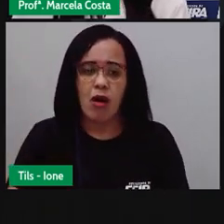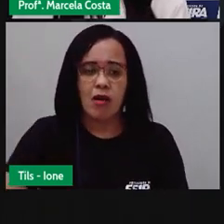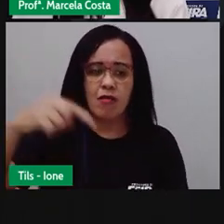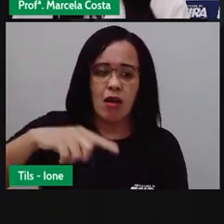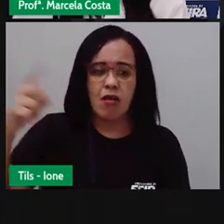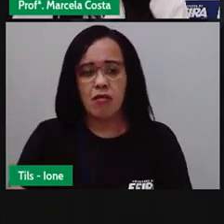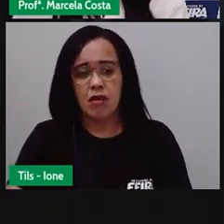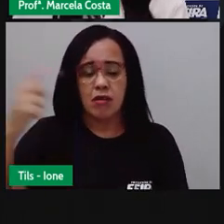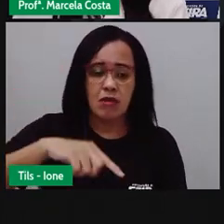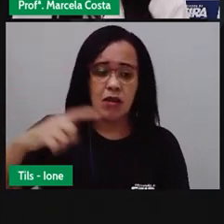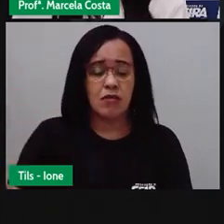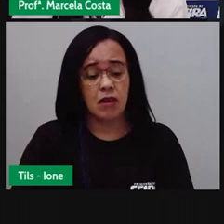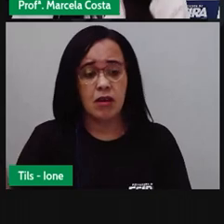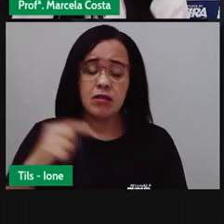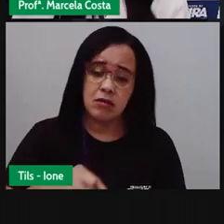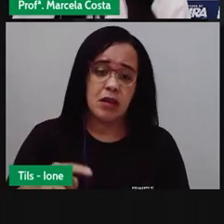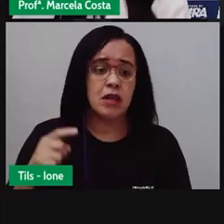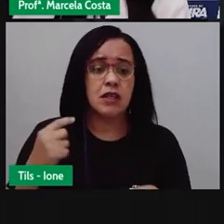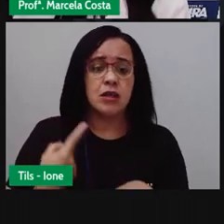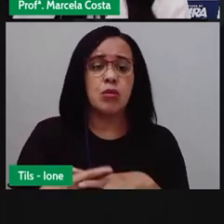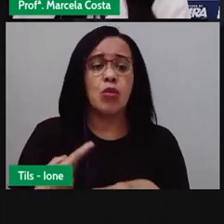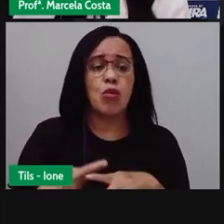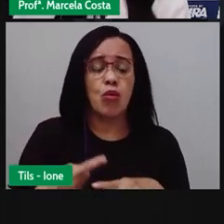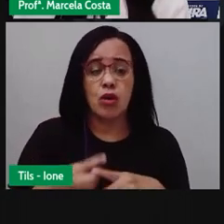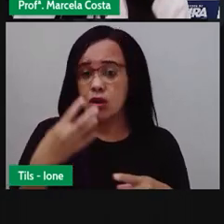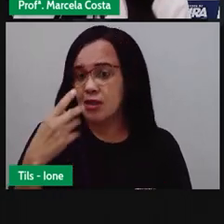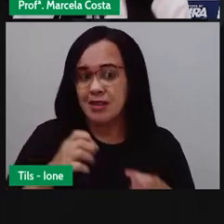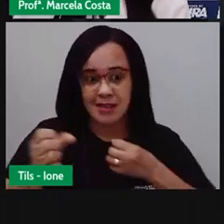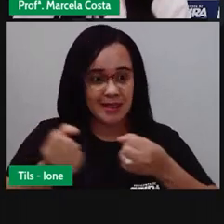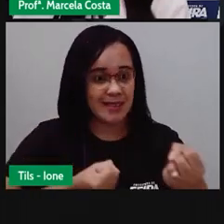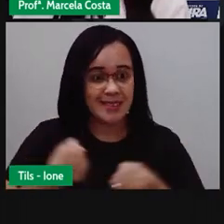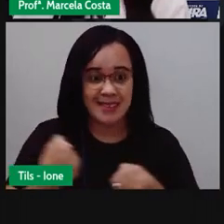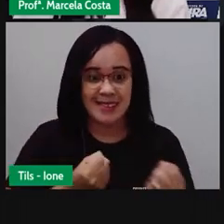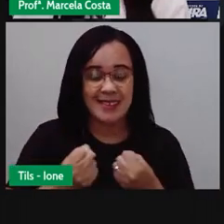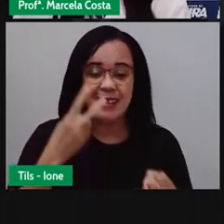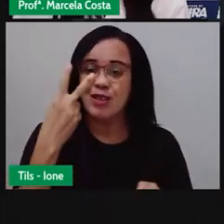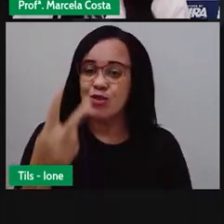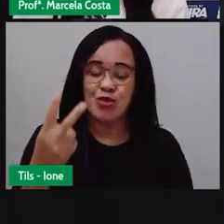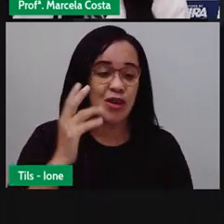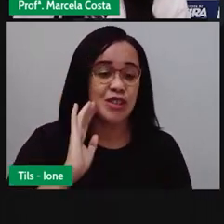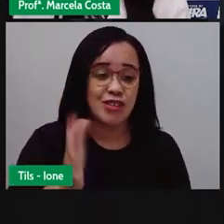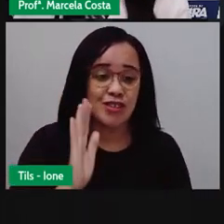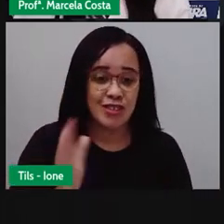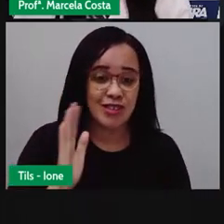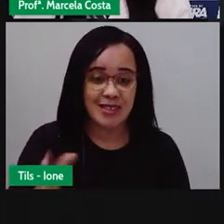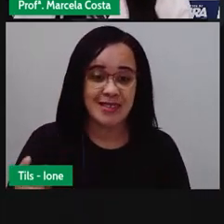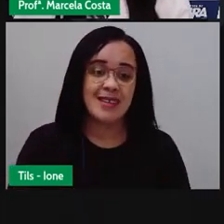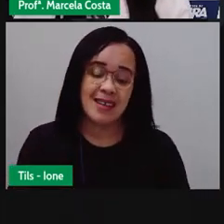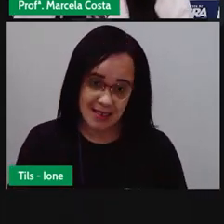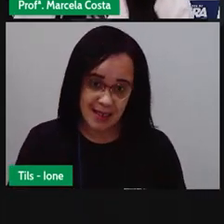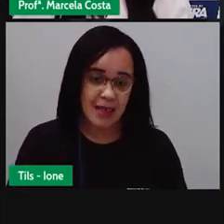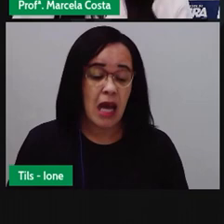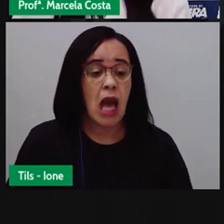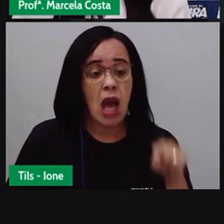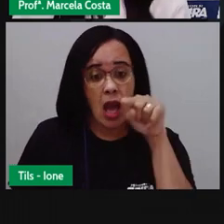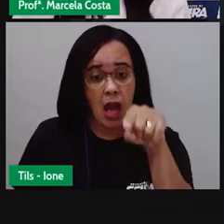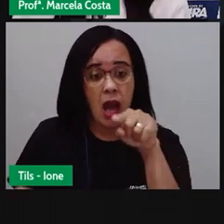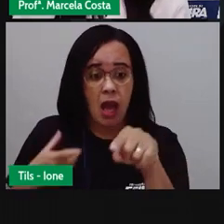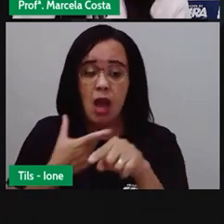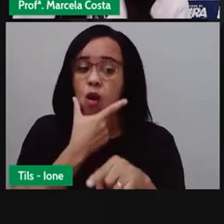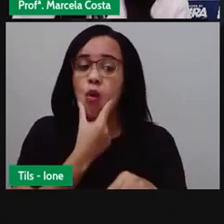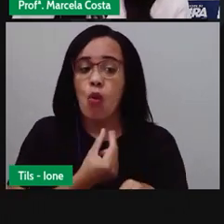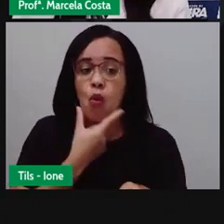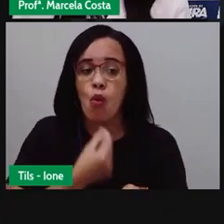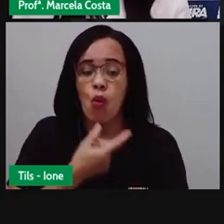tomba para a gadeira de carro duas vezes. Zé faz o seu percurso a pé e para